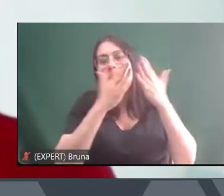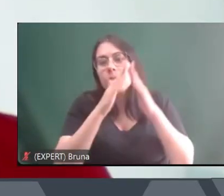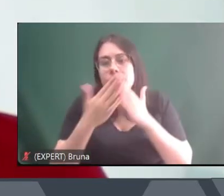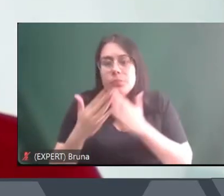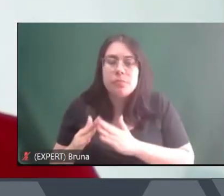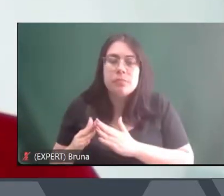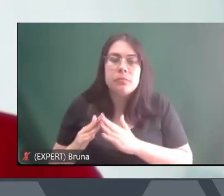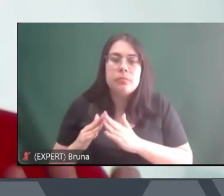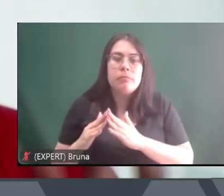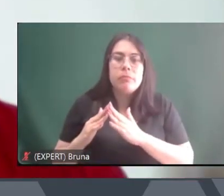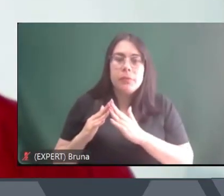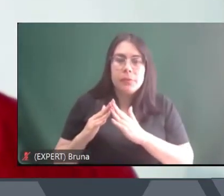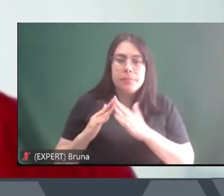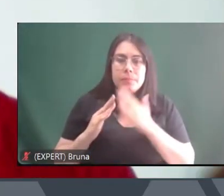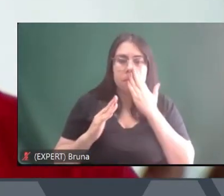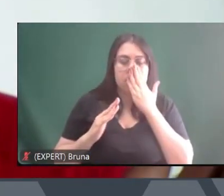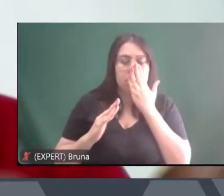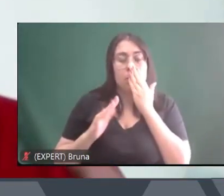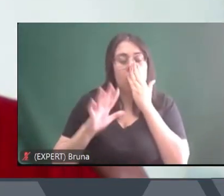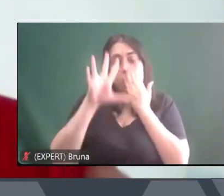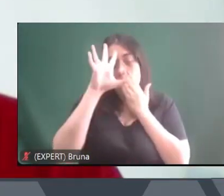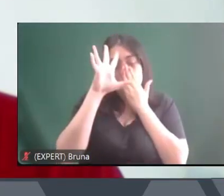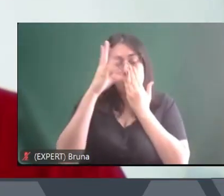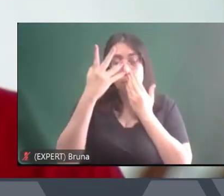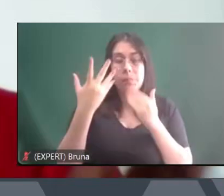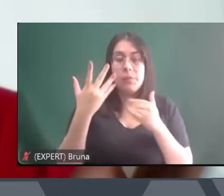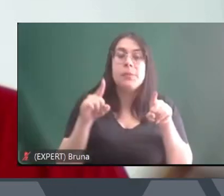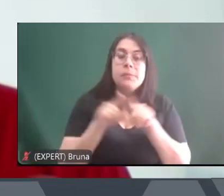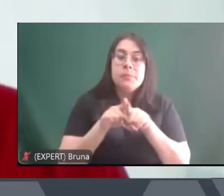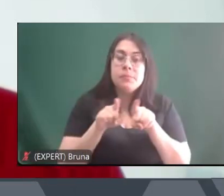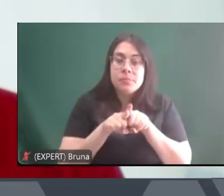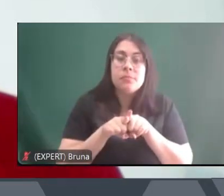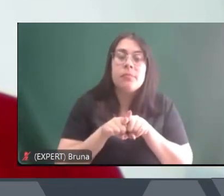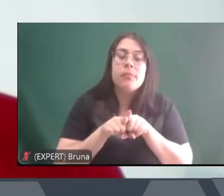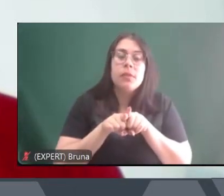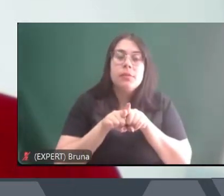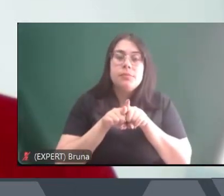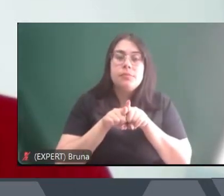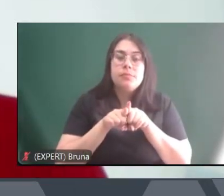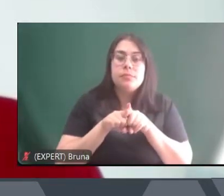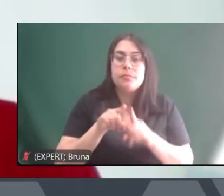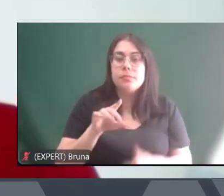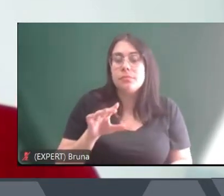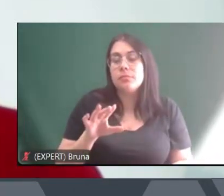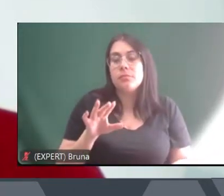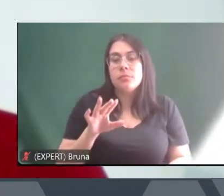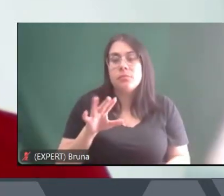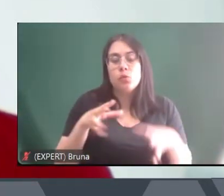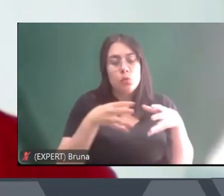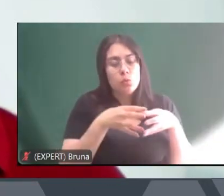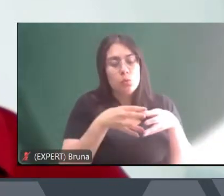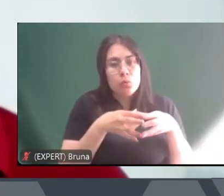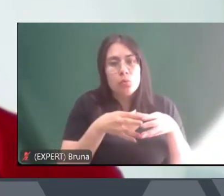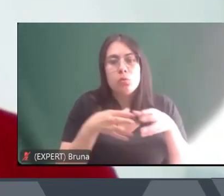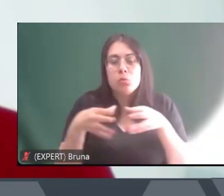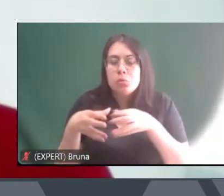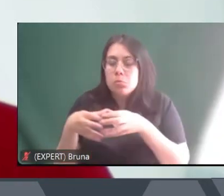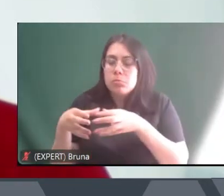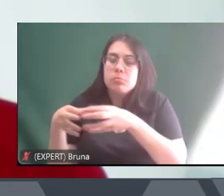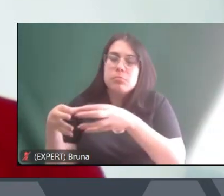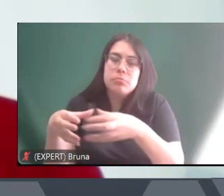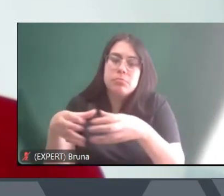vai criar justamente os efeitos colaterais que são as facções com bases prisionais que vão se